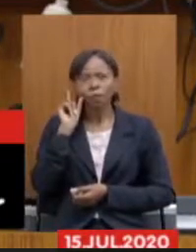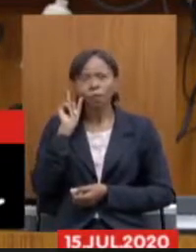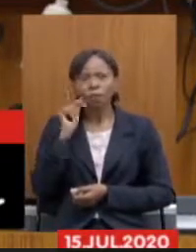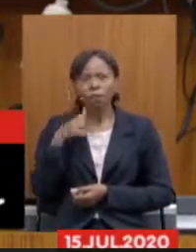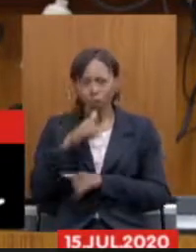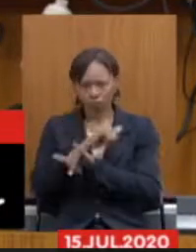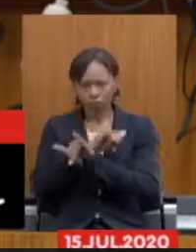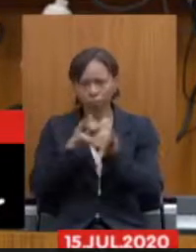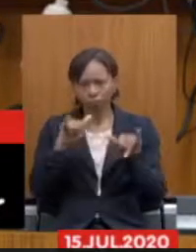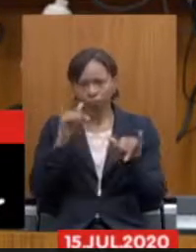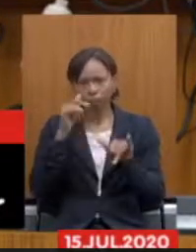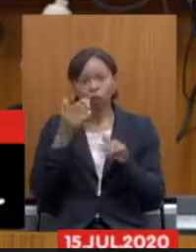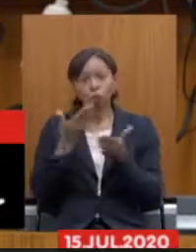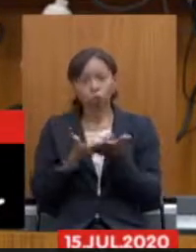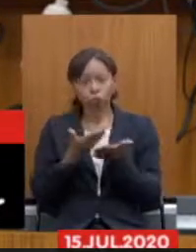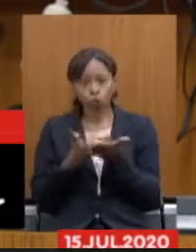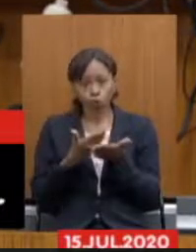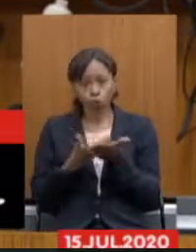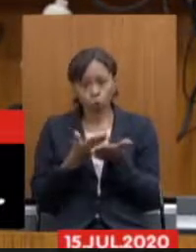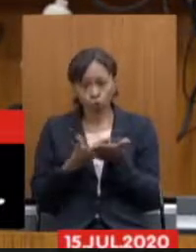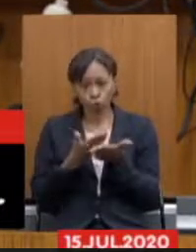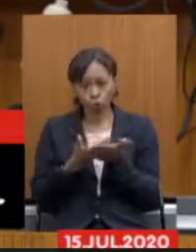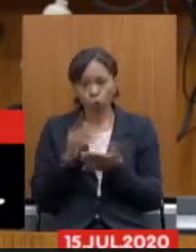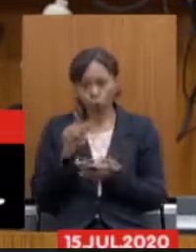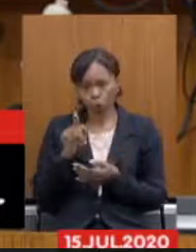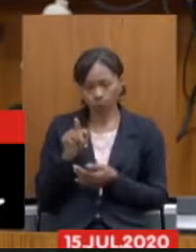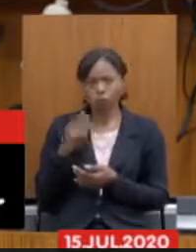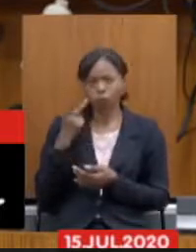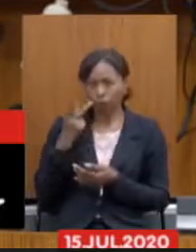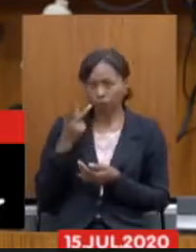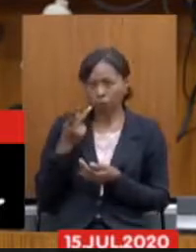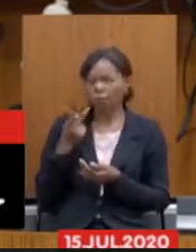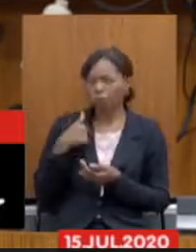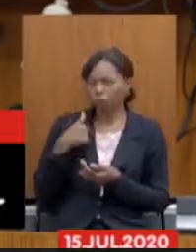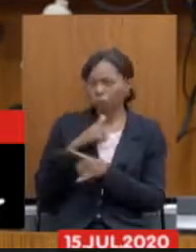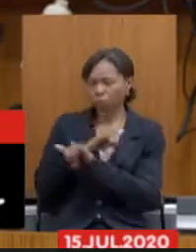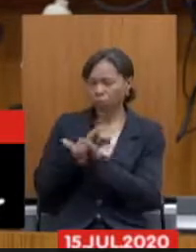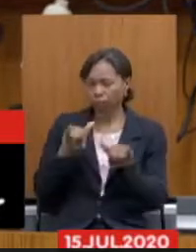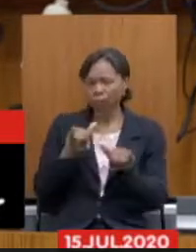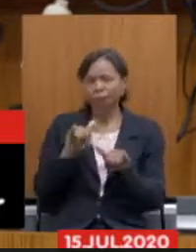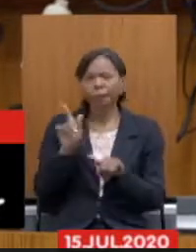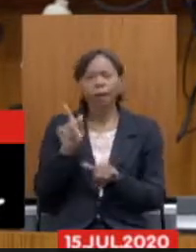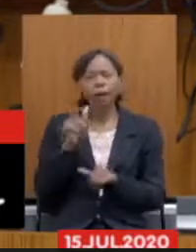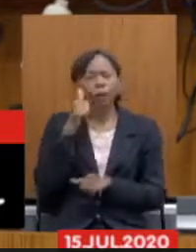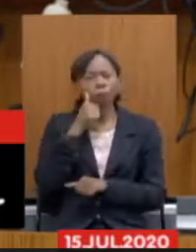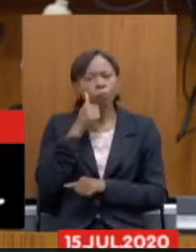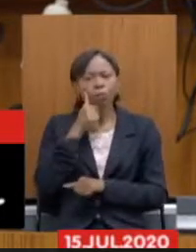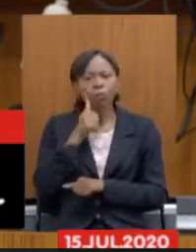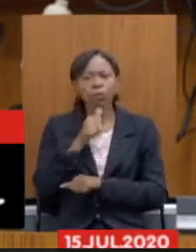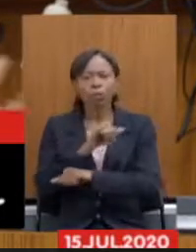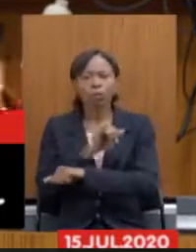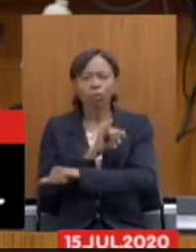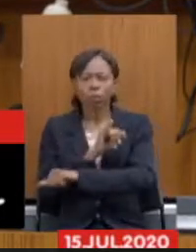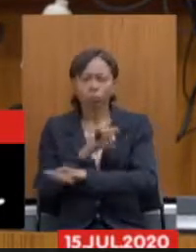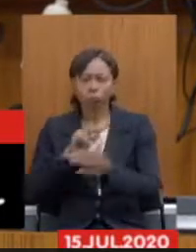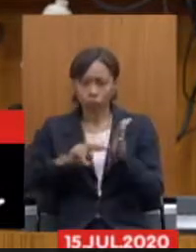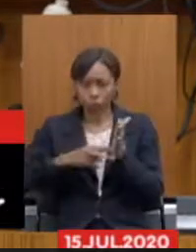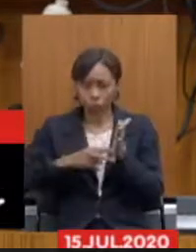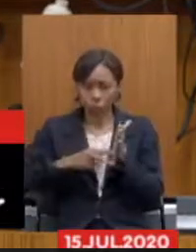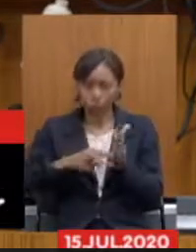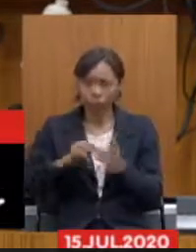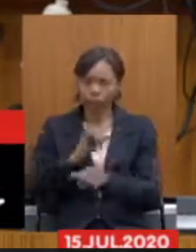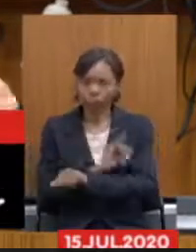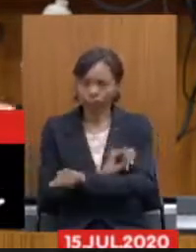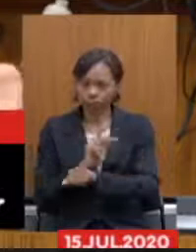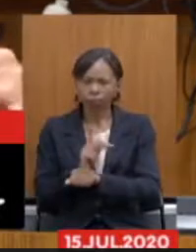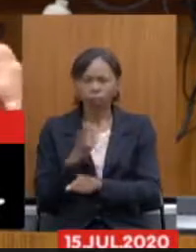compartilhar esse estudo com os colegas parlamentares a presidenta do IPSENG do CIS IPSENG então nos trouxe a informação